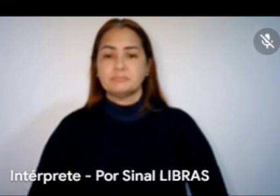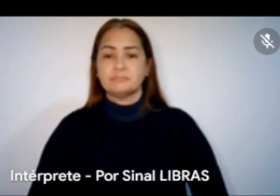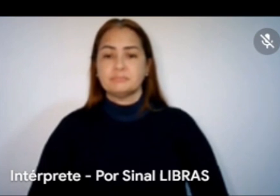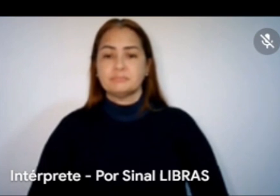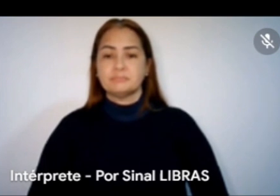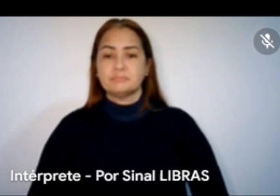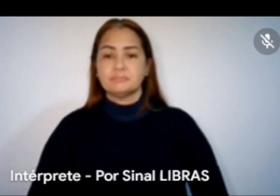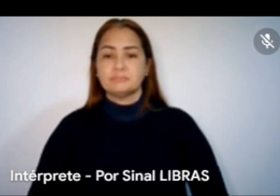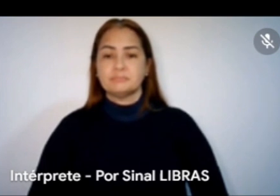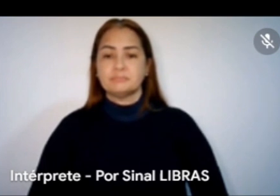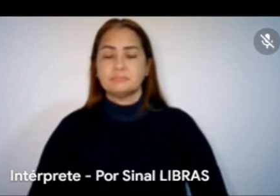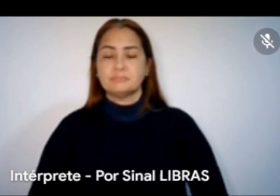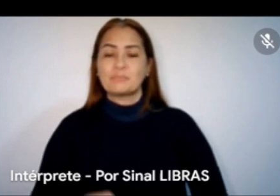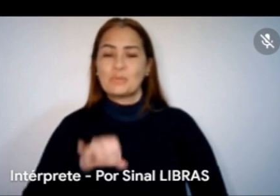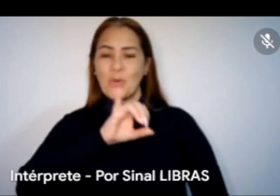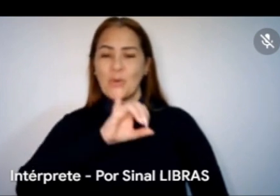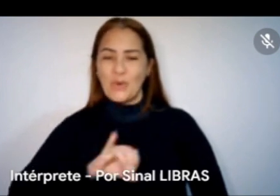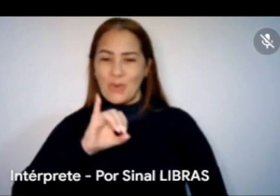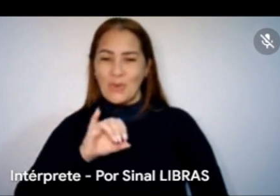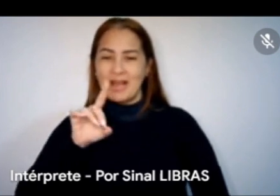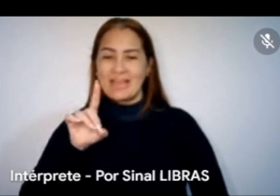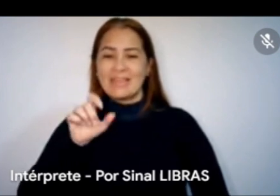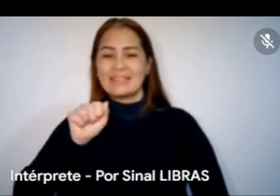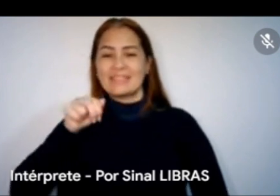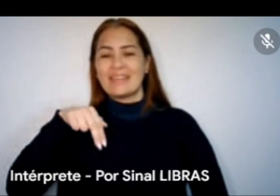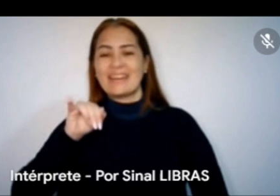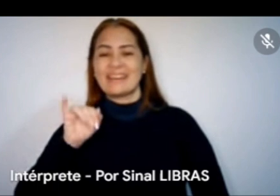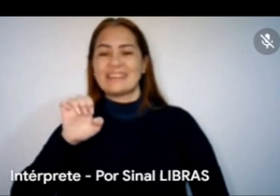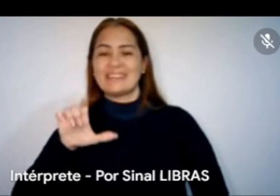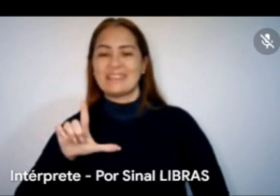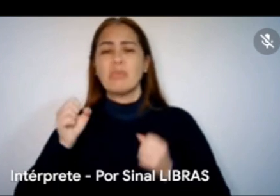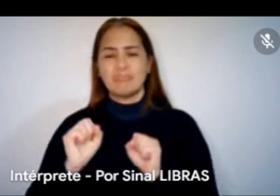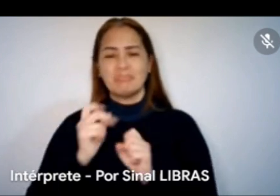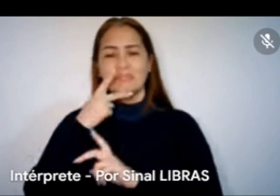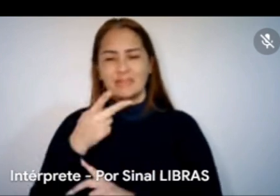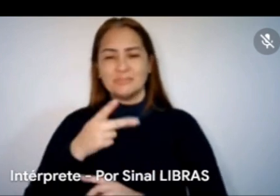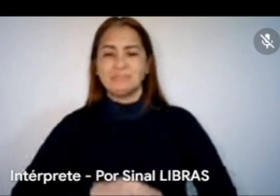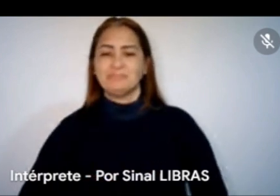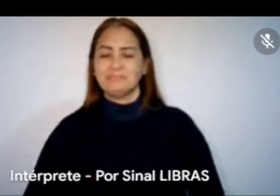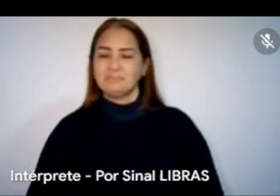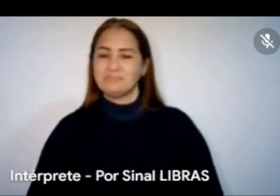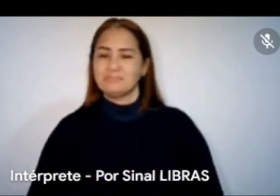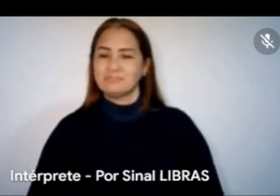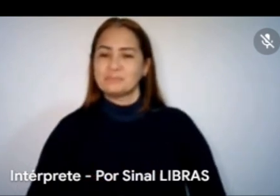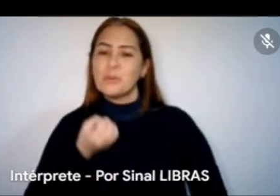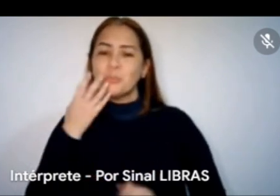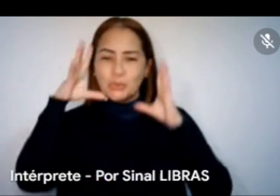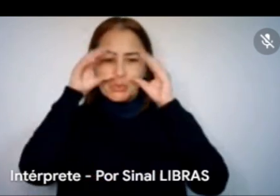Olá, Daniel. Pode falar. Boa noite. Boa noite.